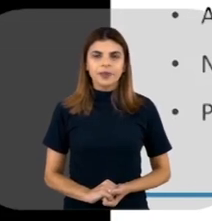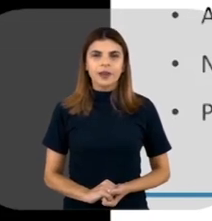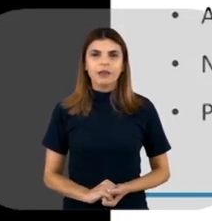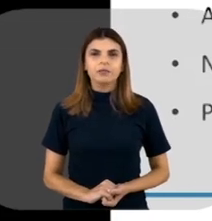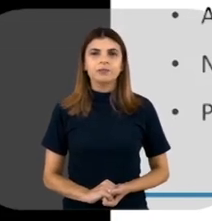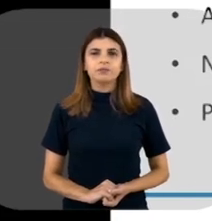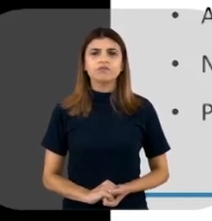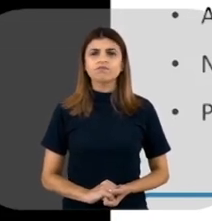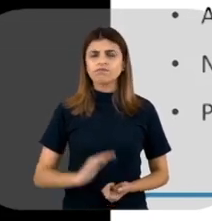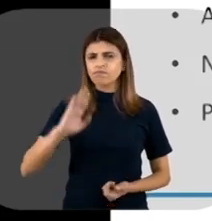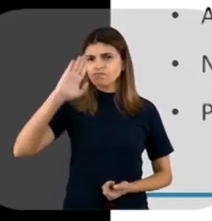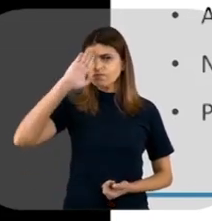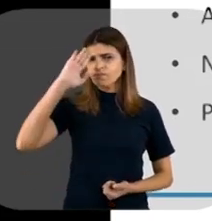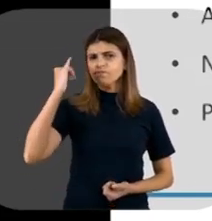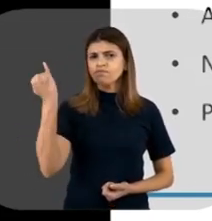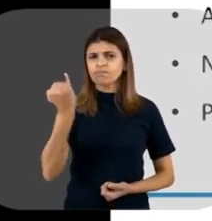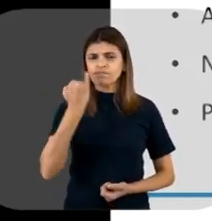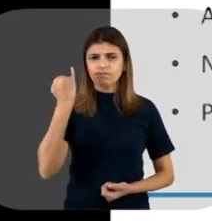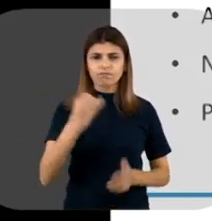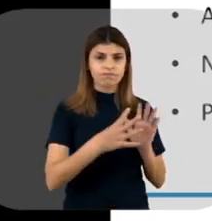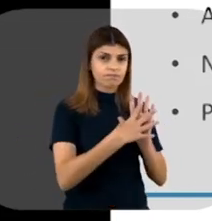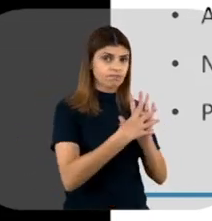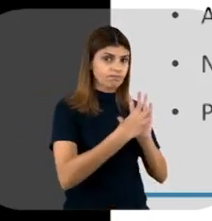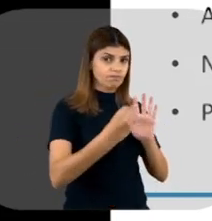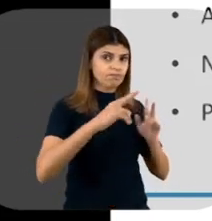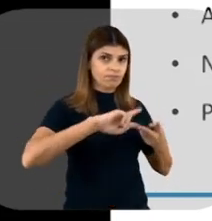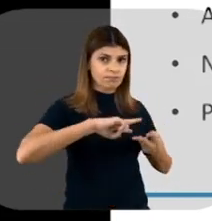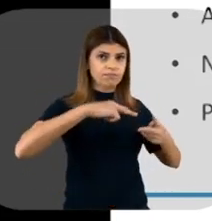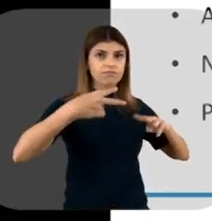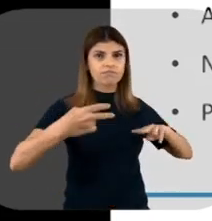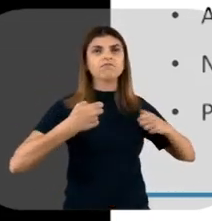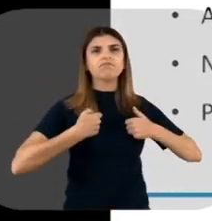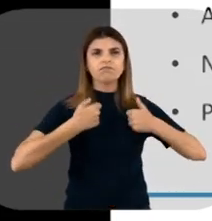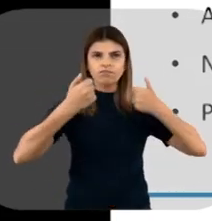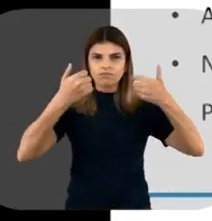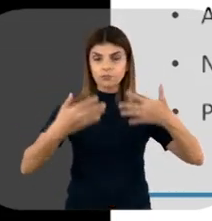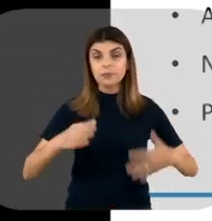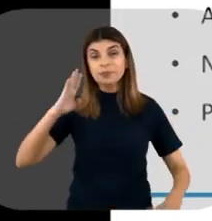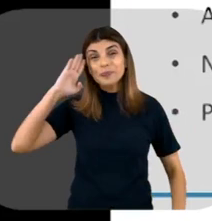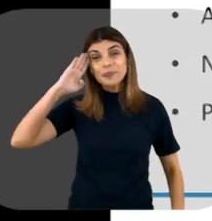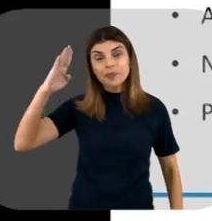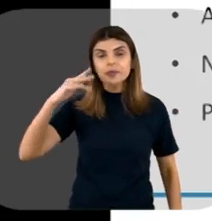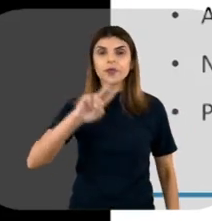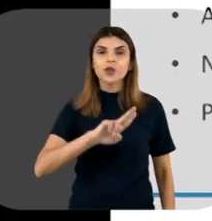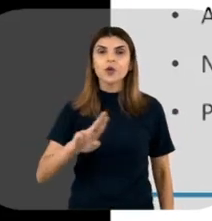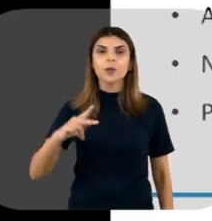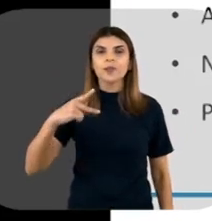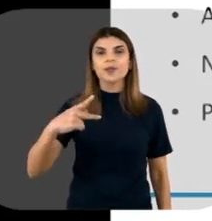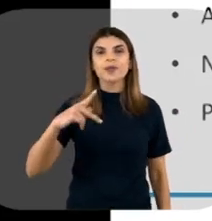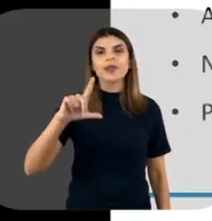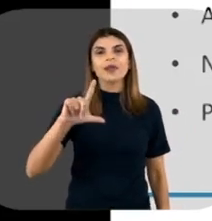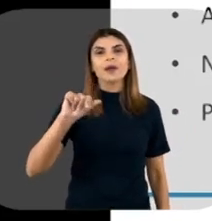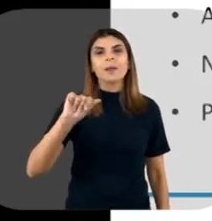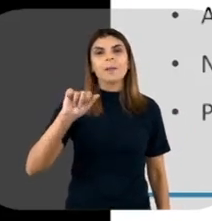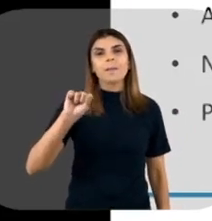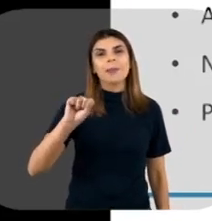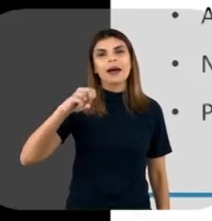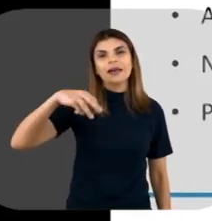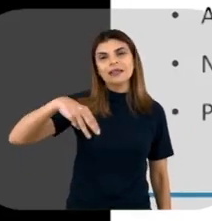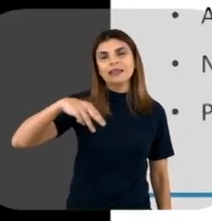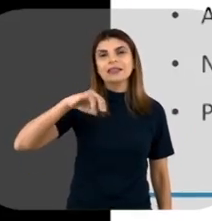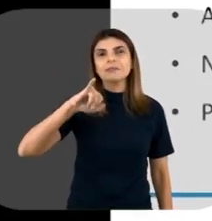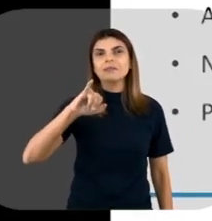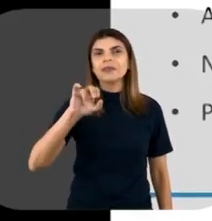os elementos importantes na clonagem, eu vou falar um pouquinho deles aqui, né? Então, o principal deles são os plasmídeos ou